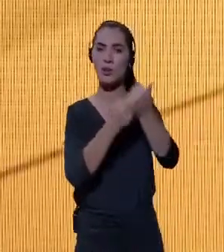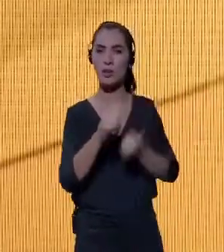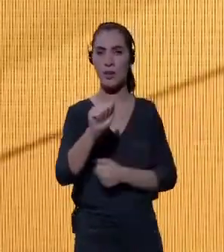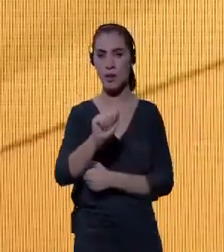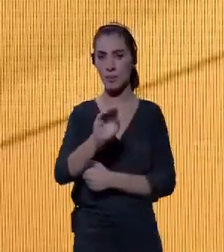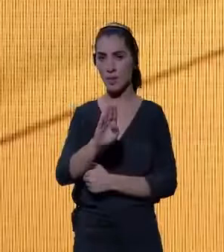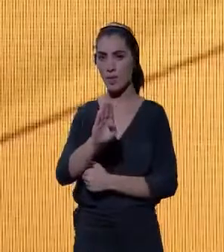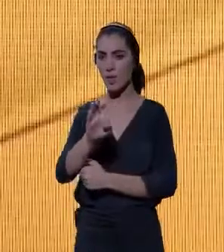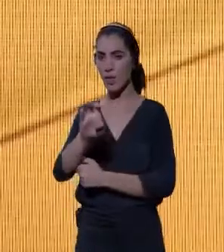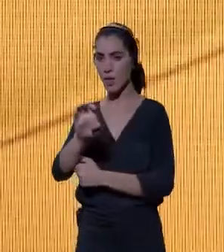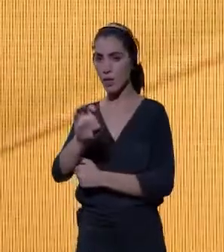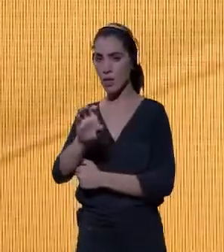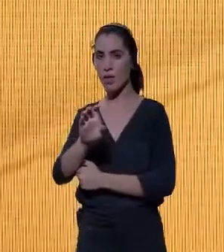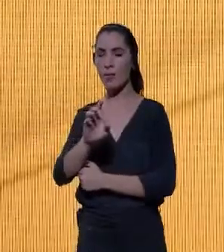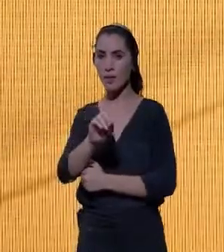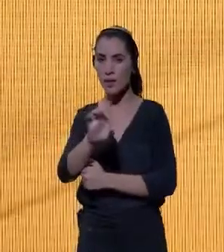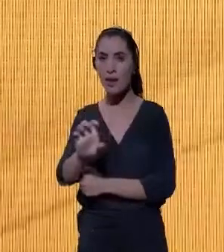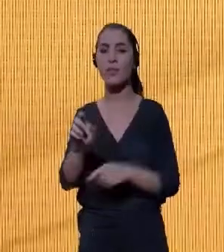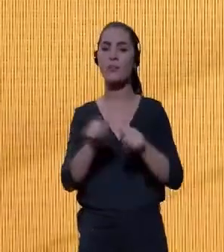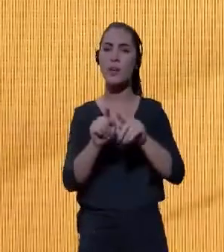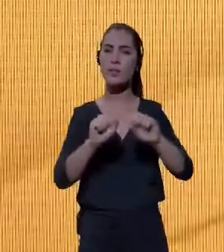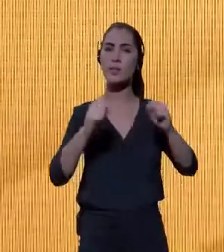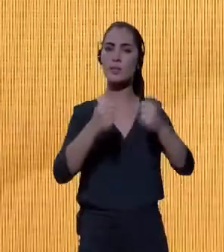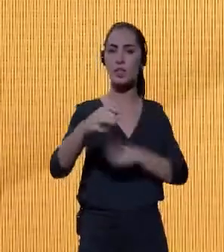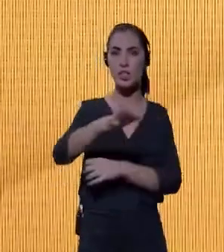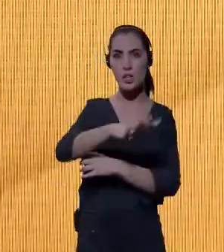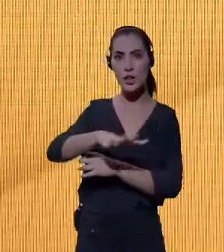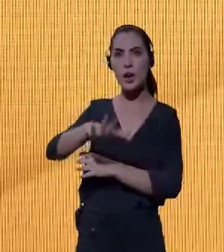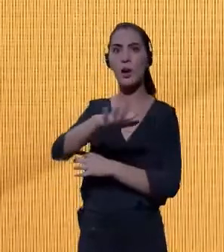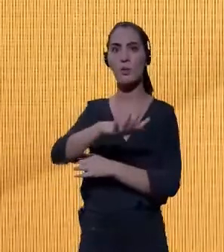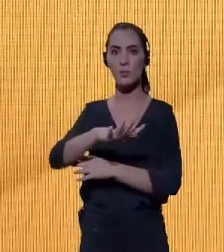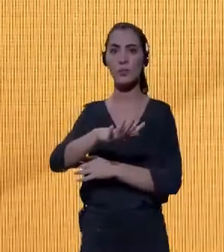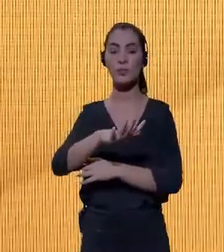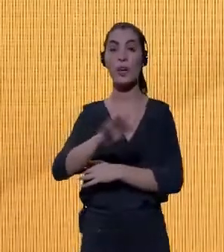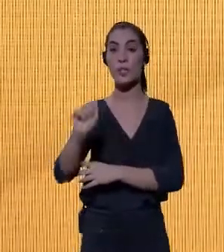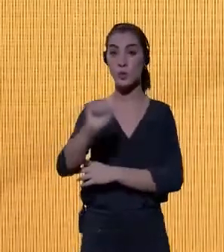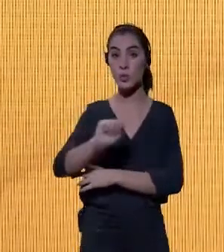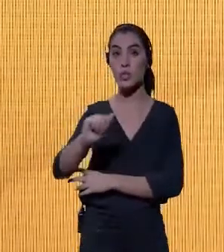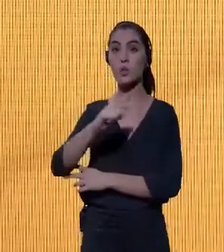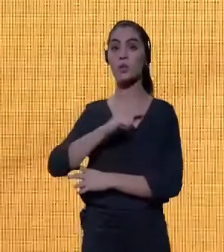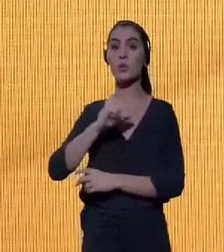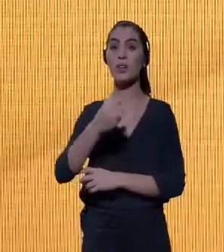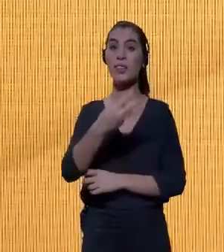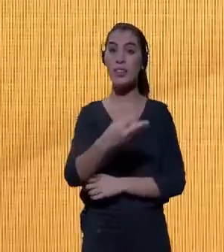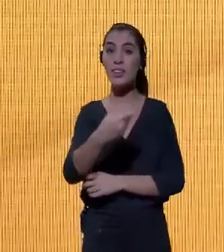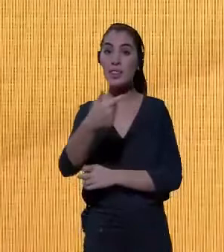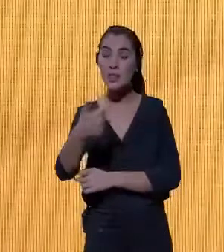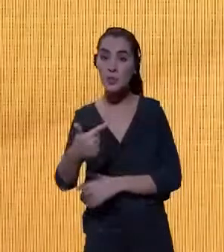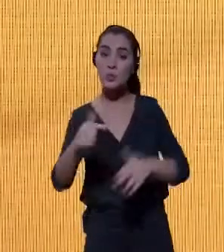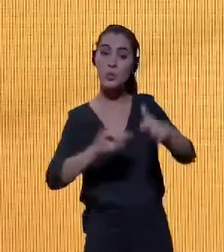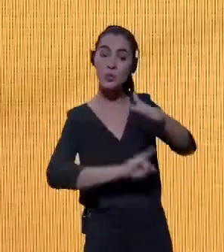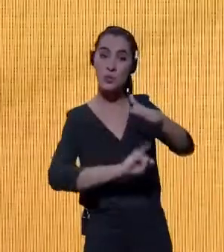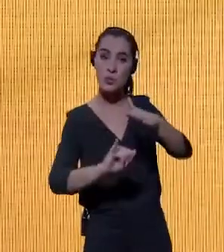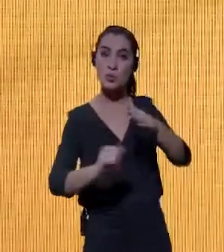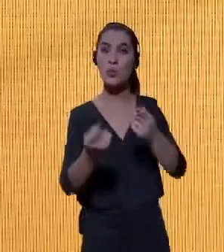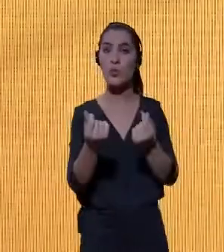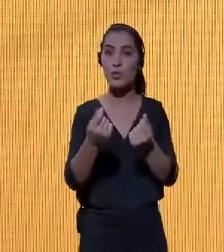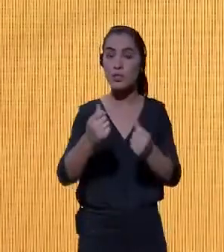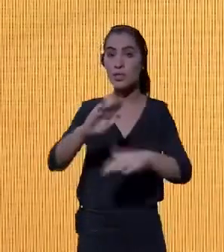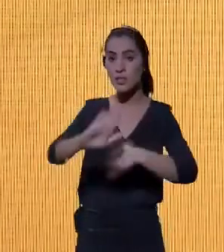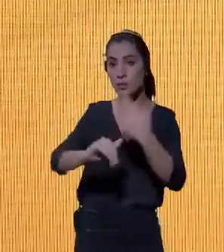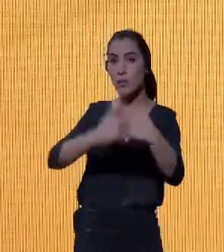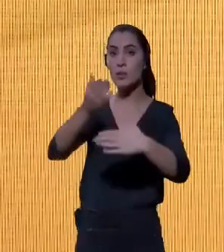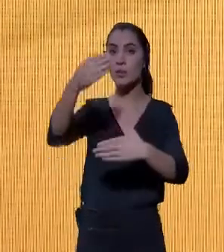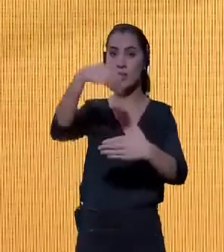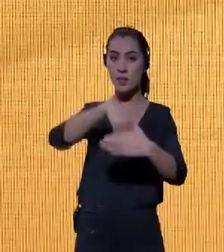Assembleia Geral da ABDE, recentemente, essa associação que reúne 32 instituições financeiras de desenvolvimento no